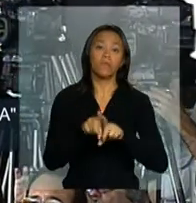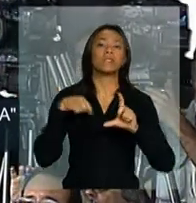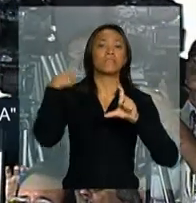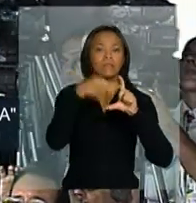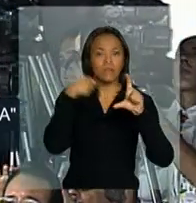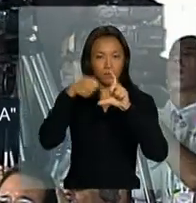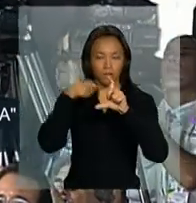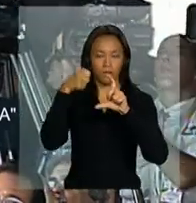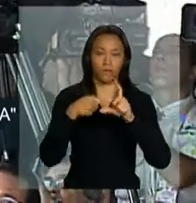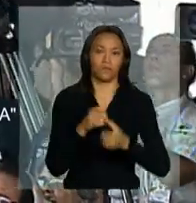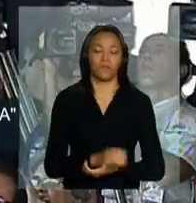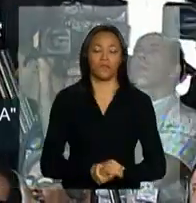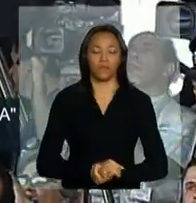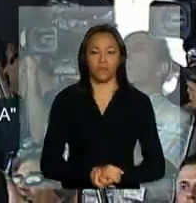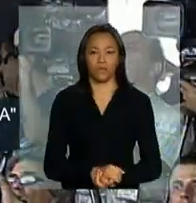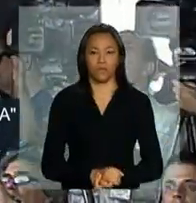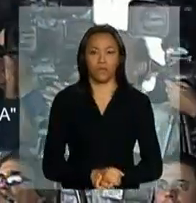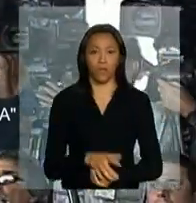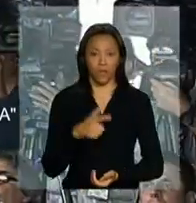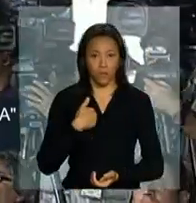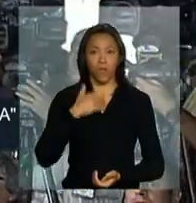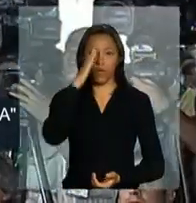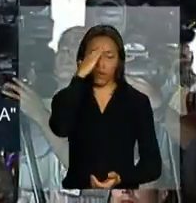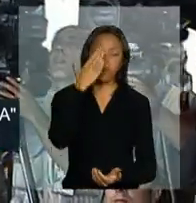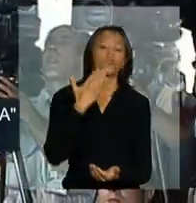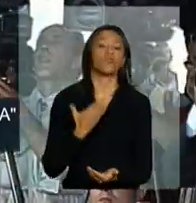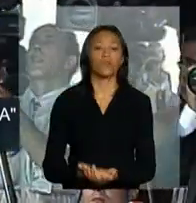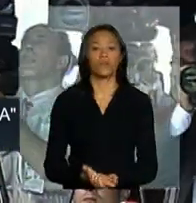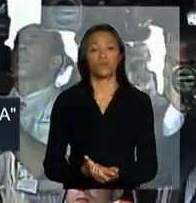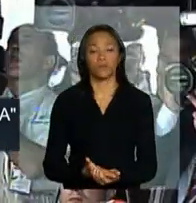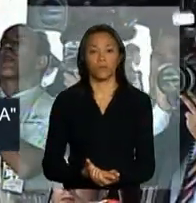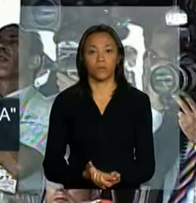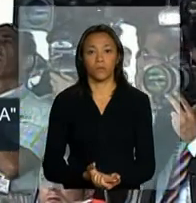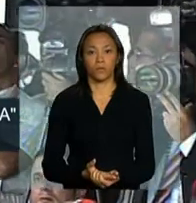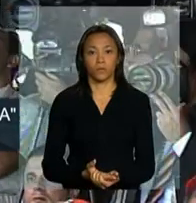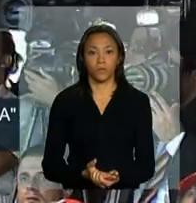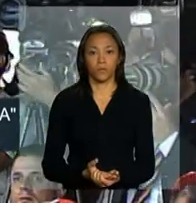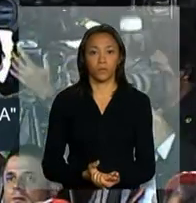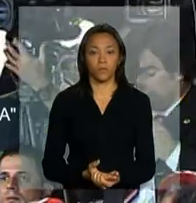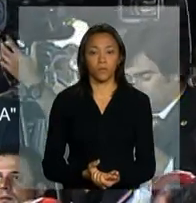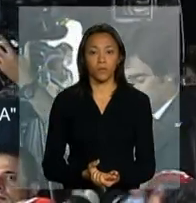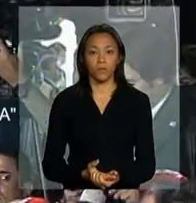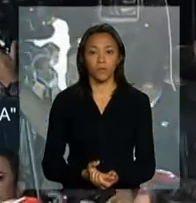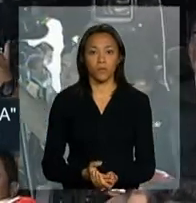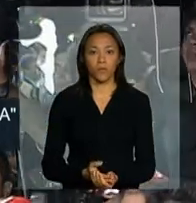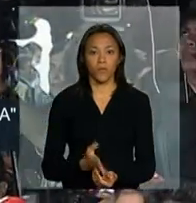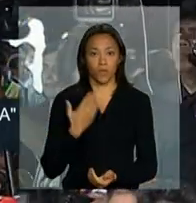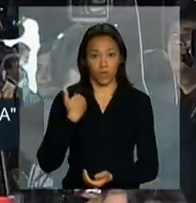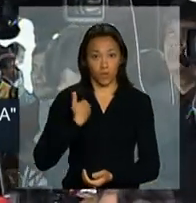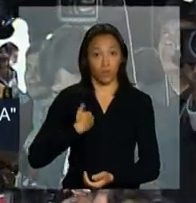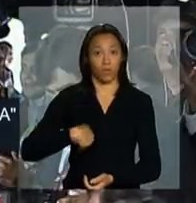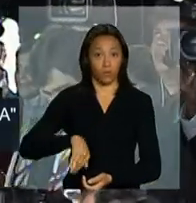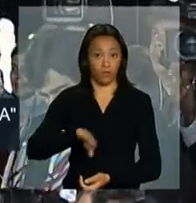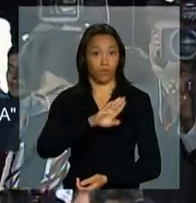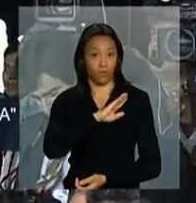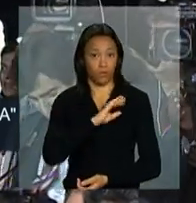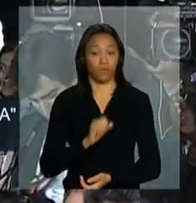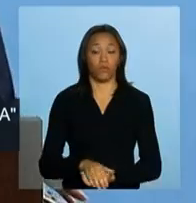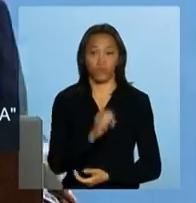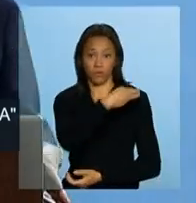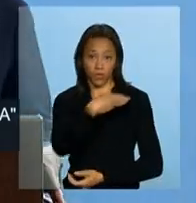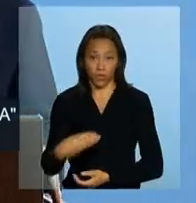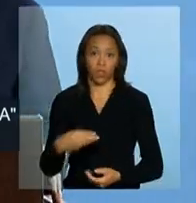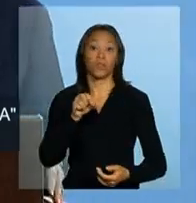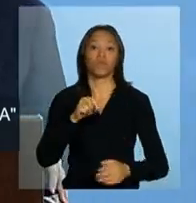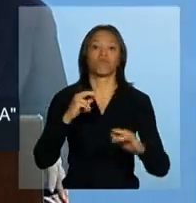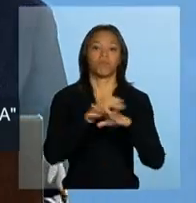cinegrafistas. Eu acredito que o nosso ministro das